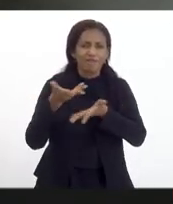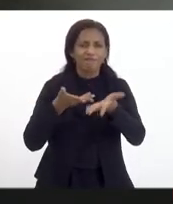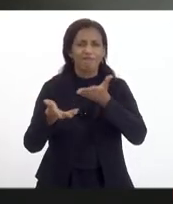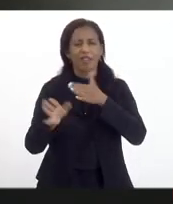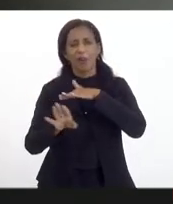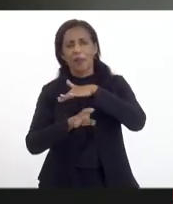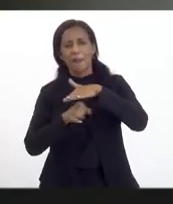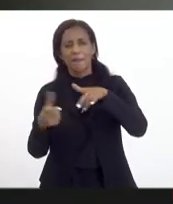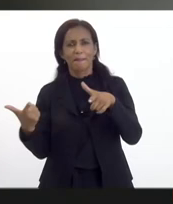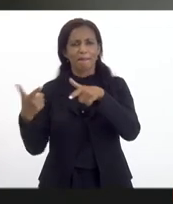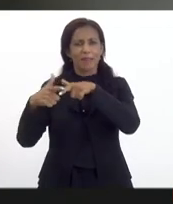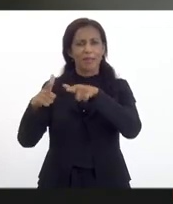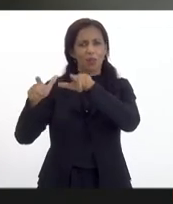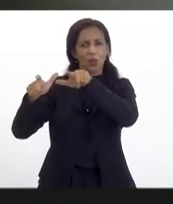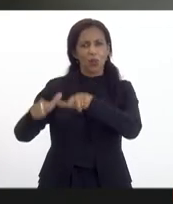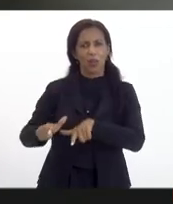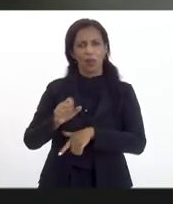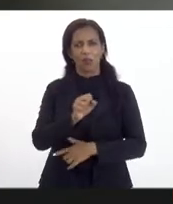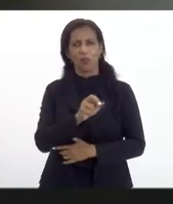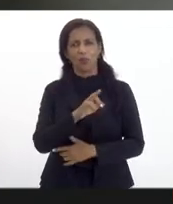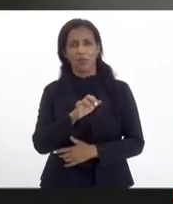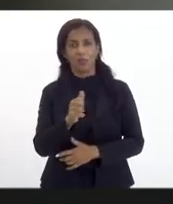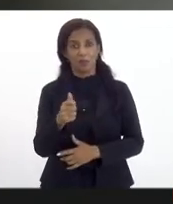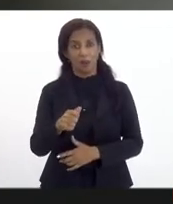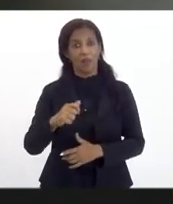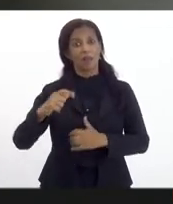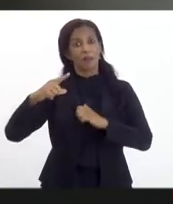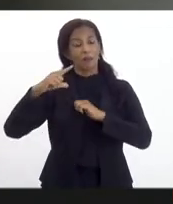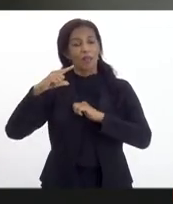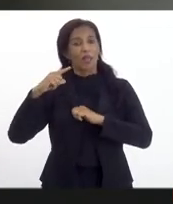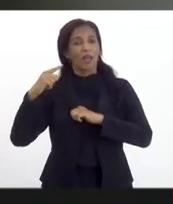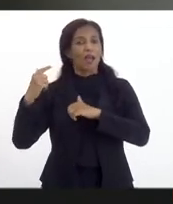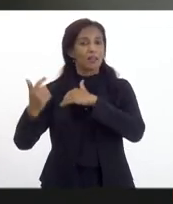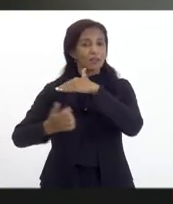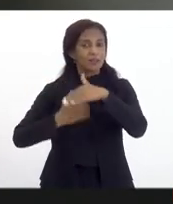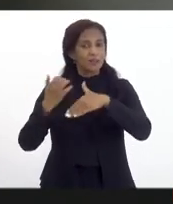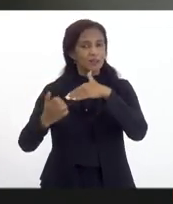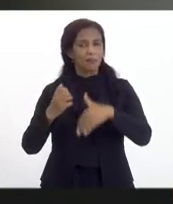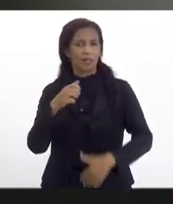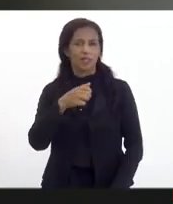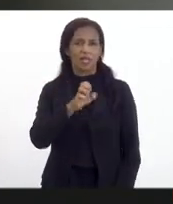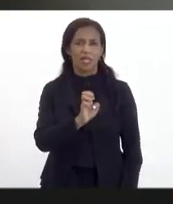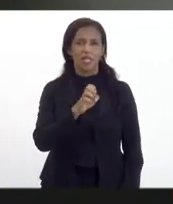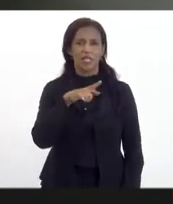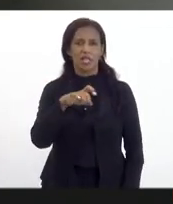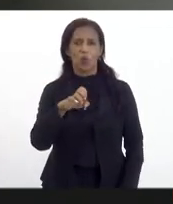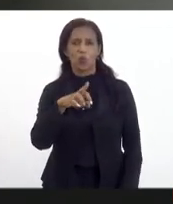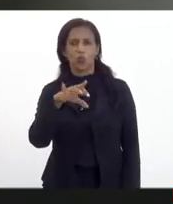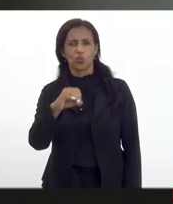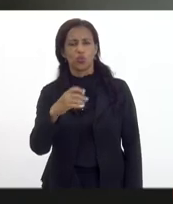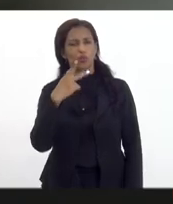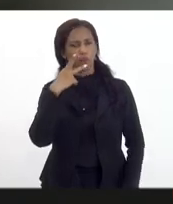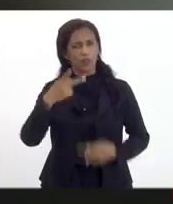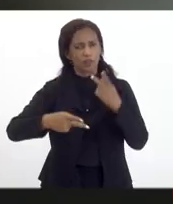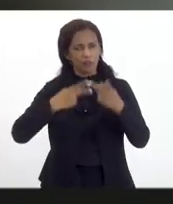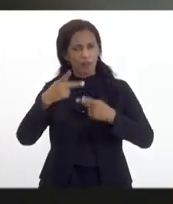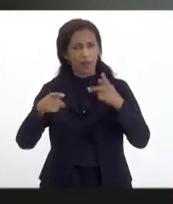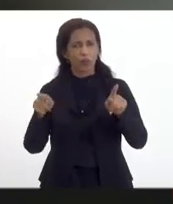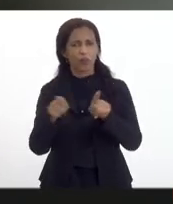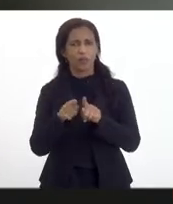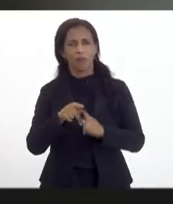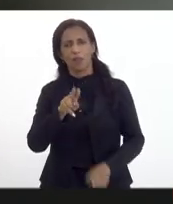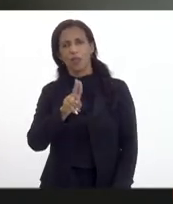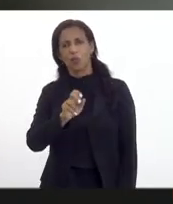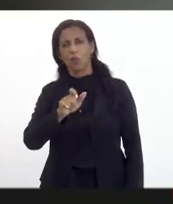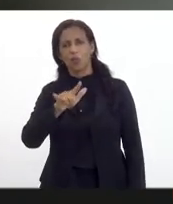as micro e pequenas empresas locais e o SEBRAE. Os executivos das grandes empresas, o André Portales, o Francisco, que acabou de falar da ICN, o Ulisses, que